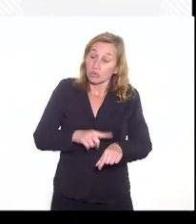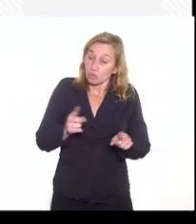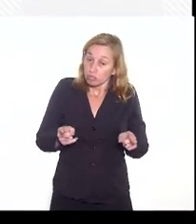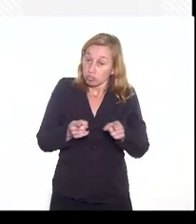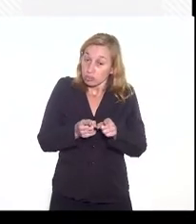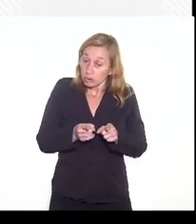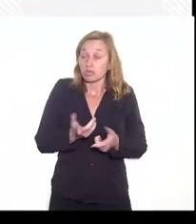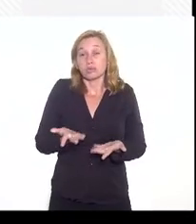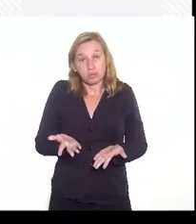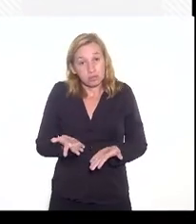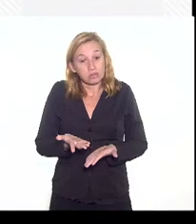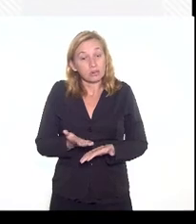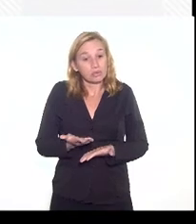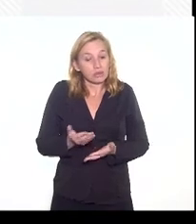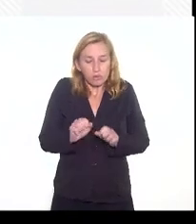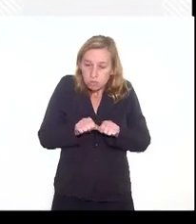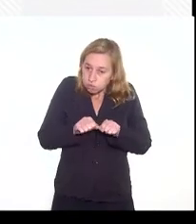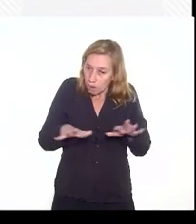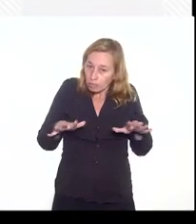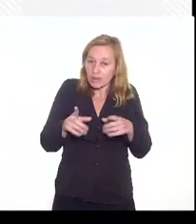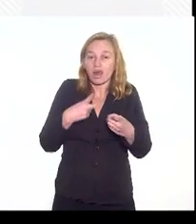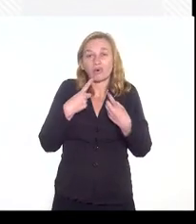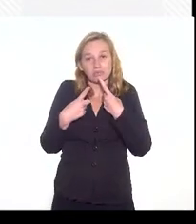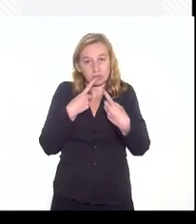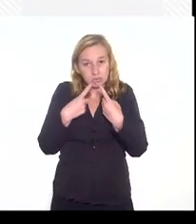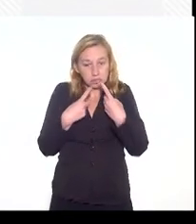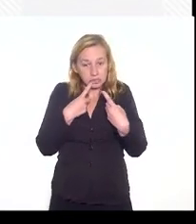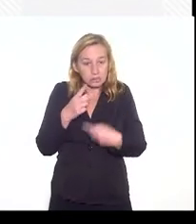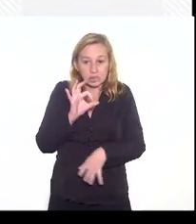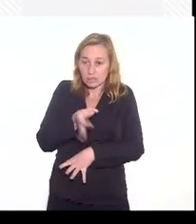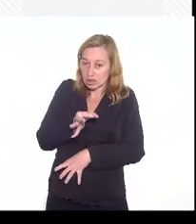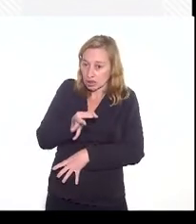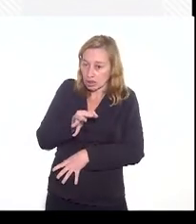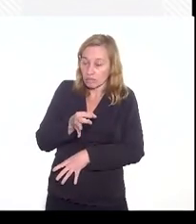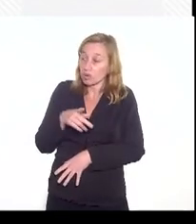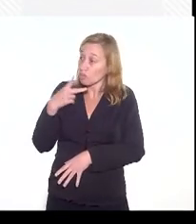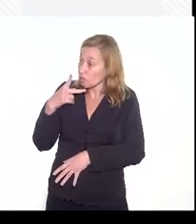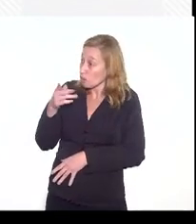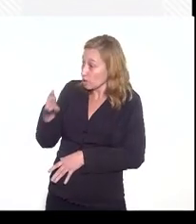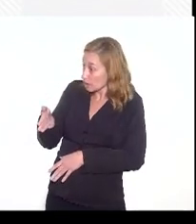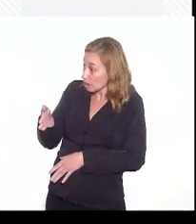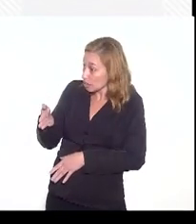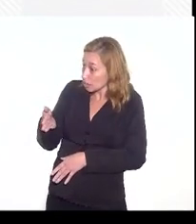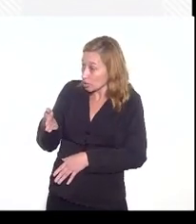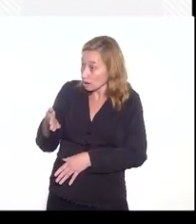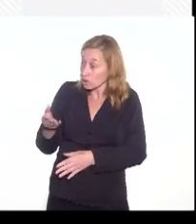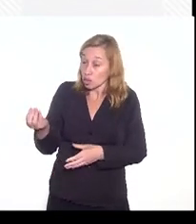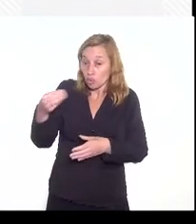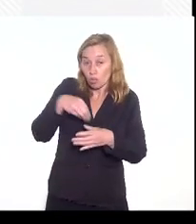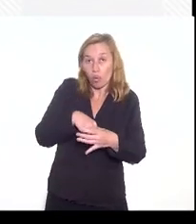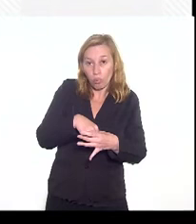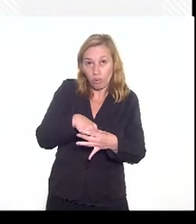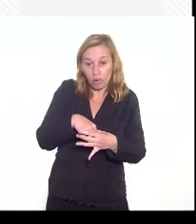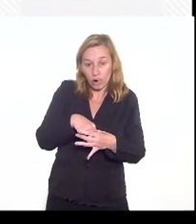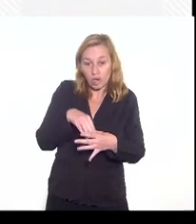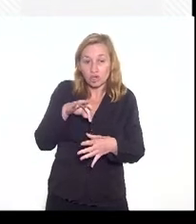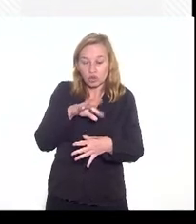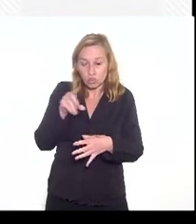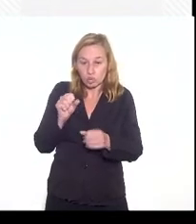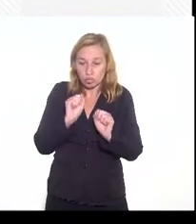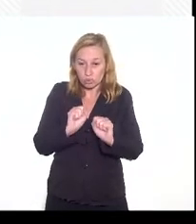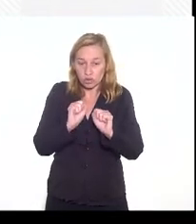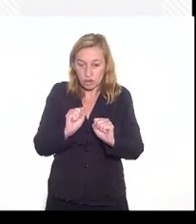tempo, para a gente ampliar esse debate, inclusive, como mencionou aqui, incorporar, à medida do possível,